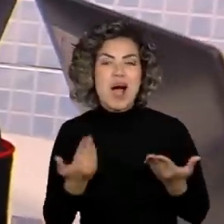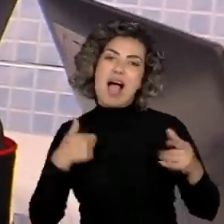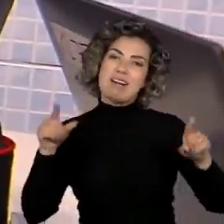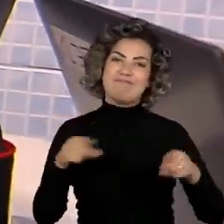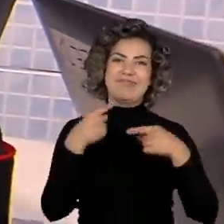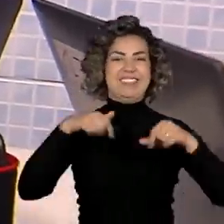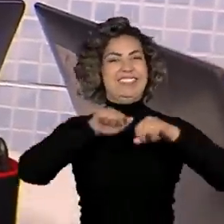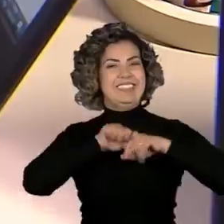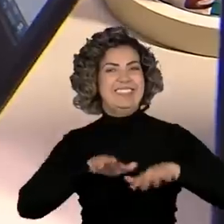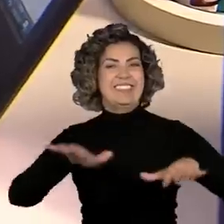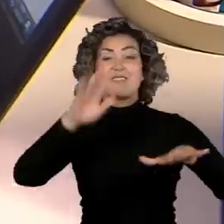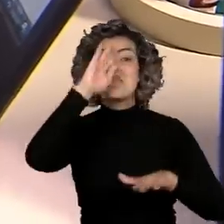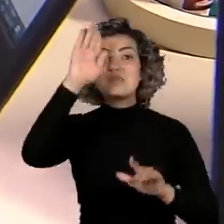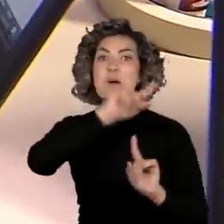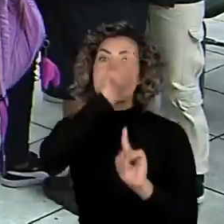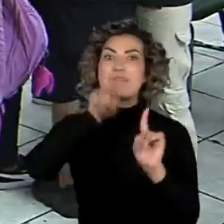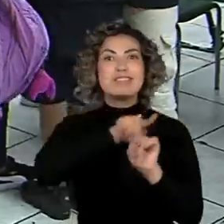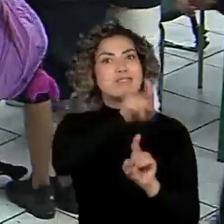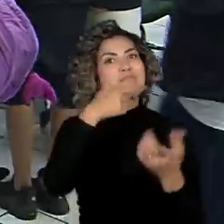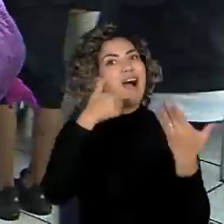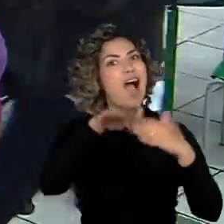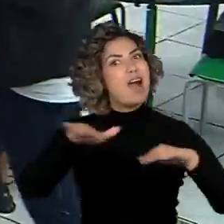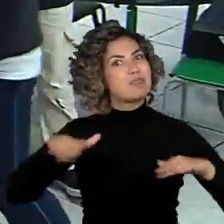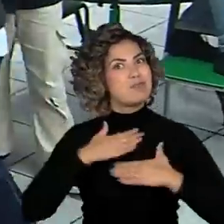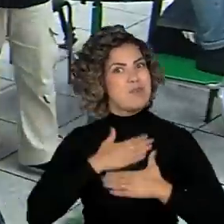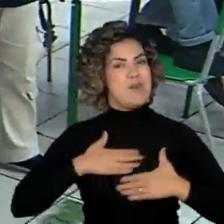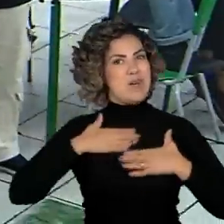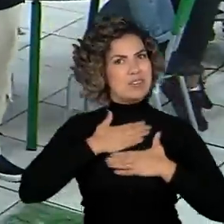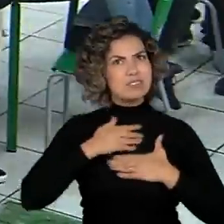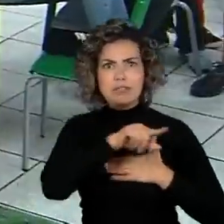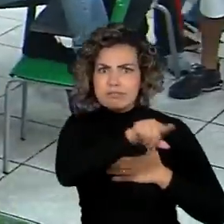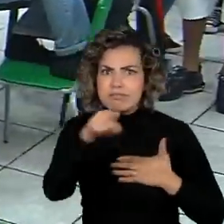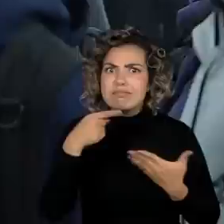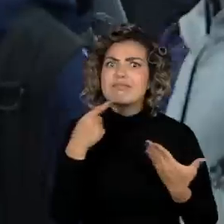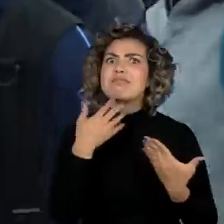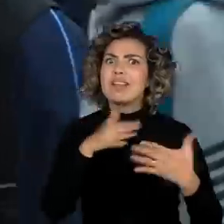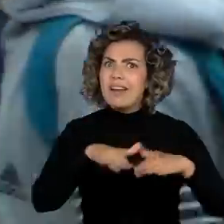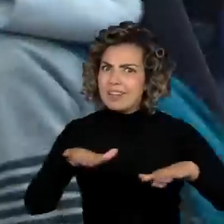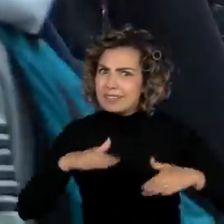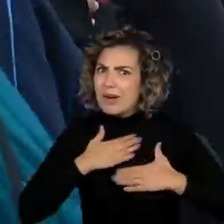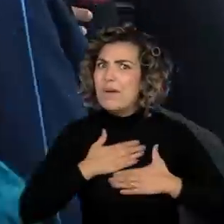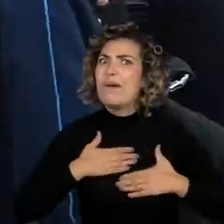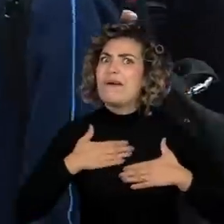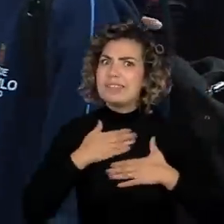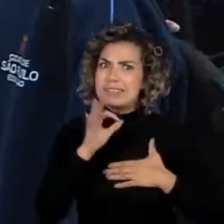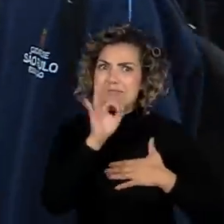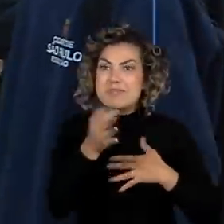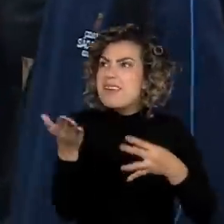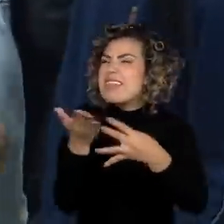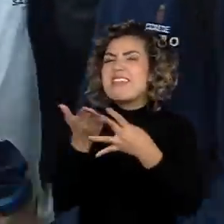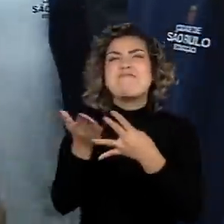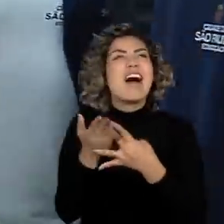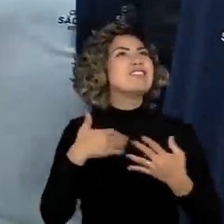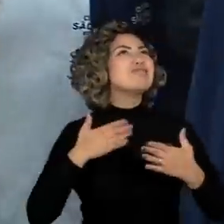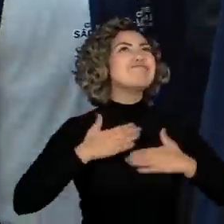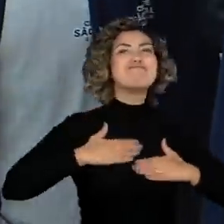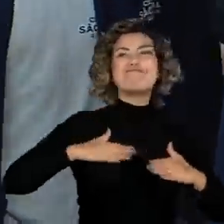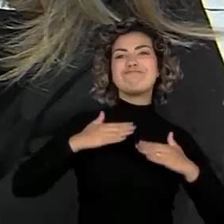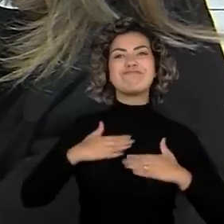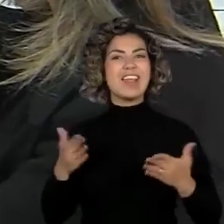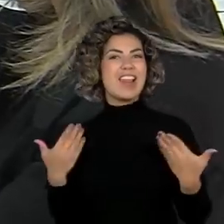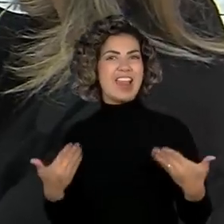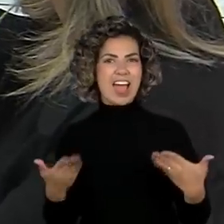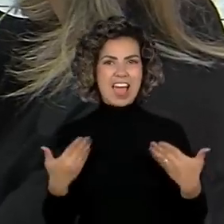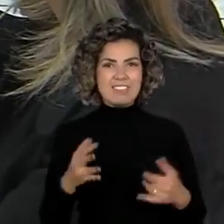para agradar os queridos ouvintes. E, pelo jeito, a garotada curtiu muito a ideia de ter um intervalo mais leve e descontraído.